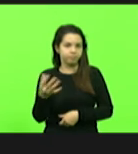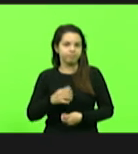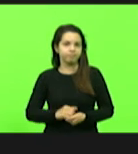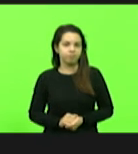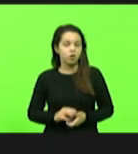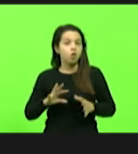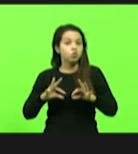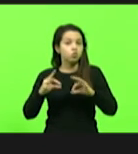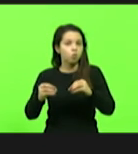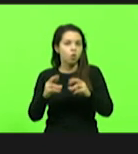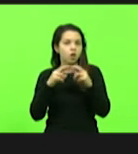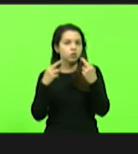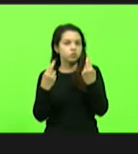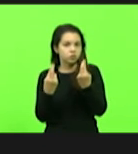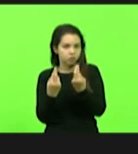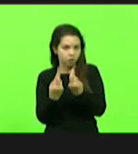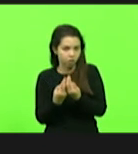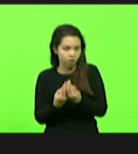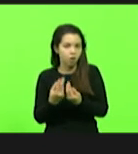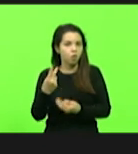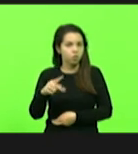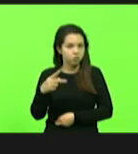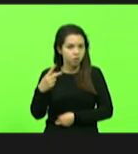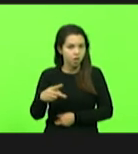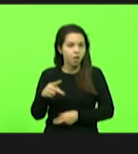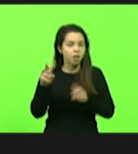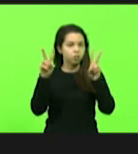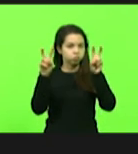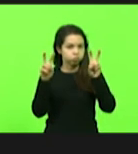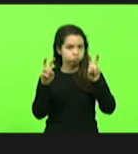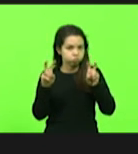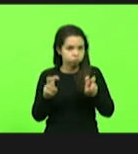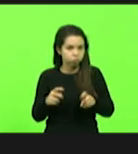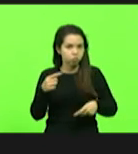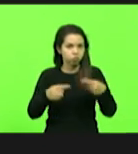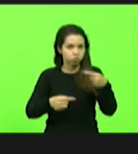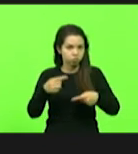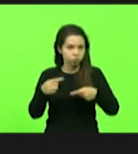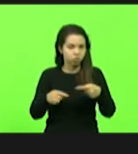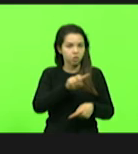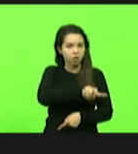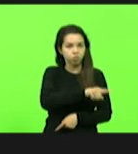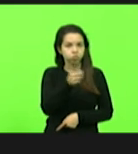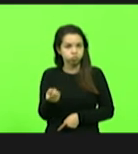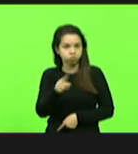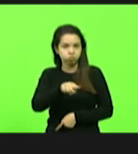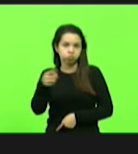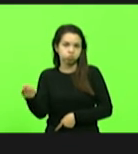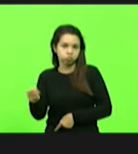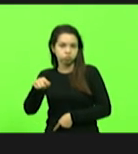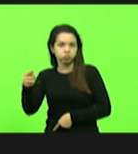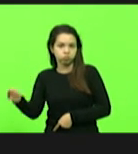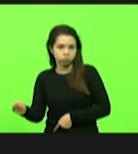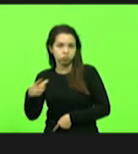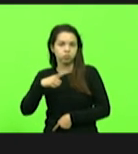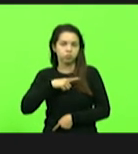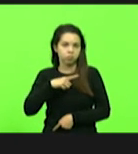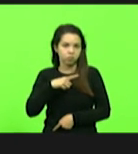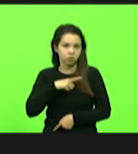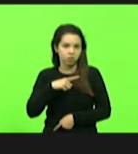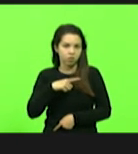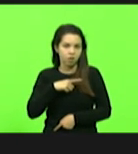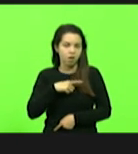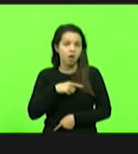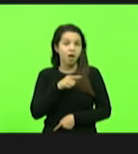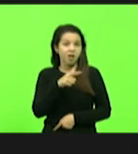as pautas vêm sendo transferidas de uma reunião para outra. As plenárias têm sido uma repetição